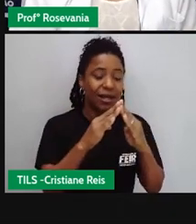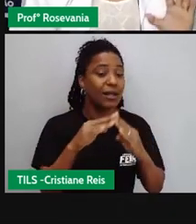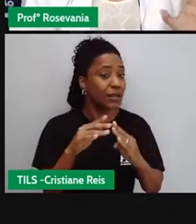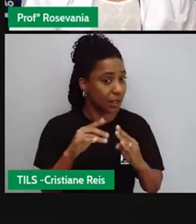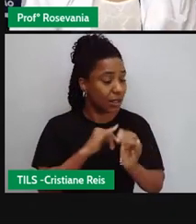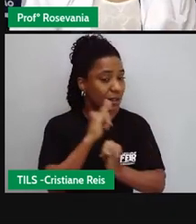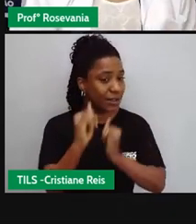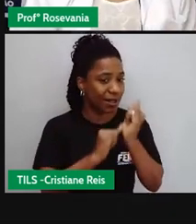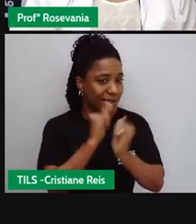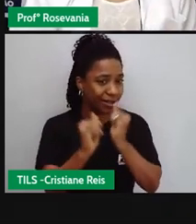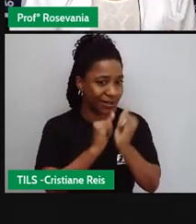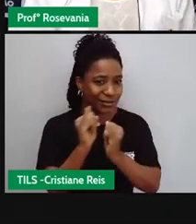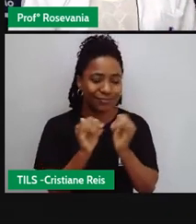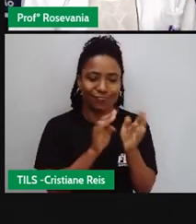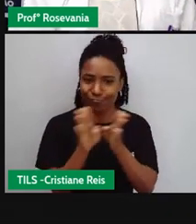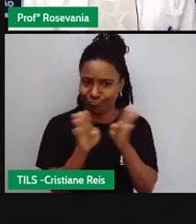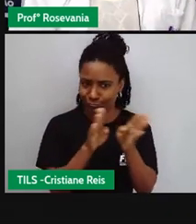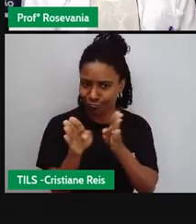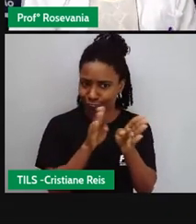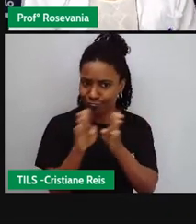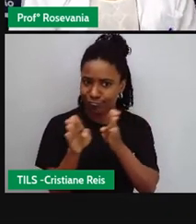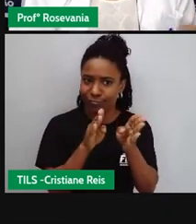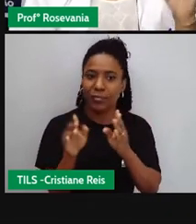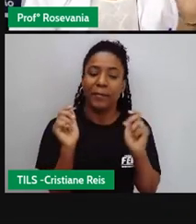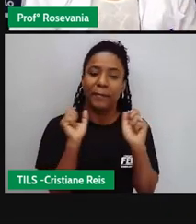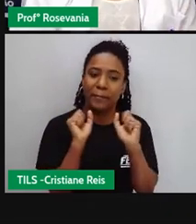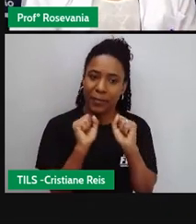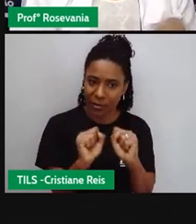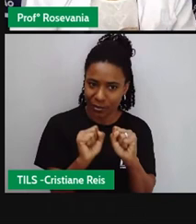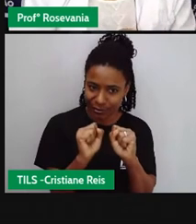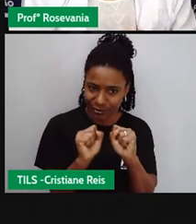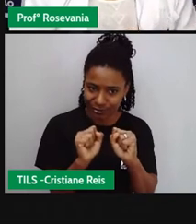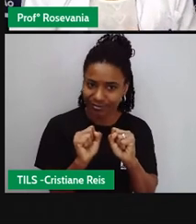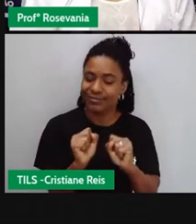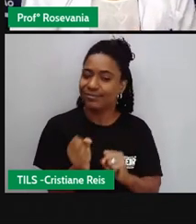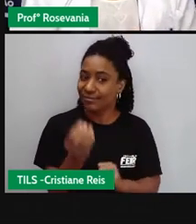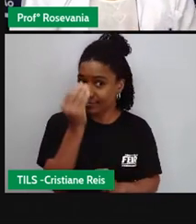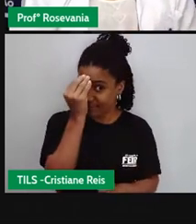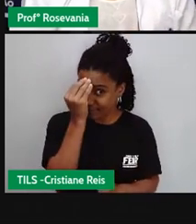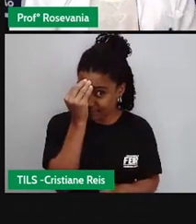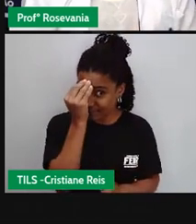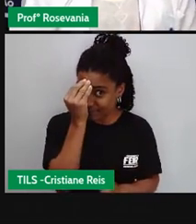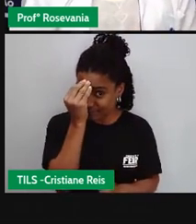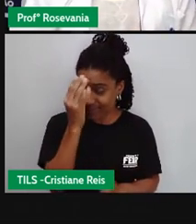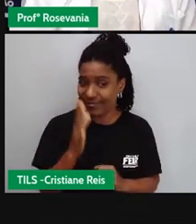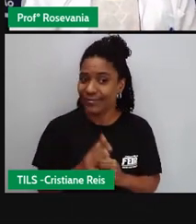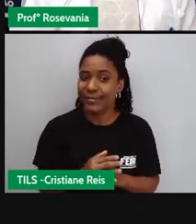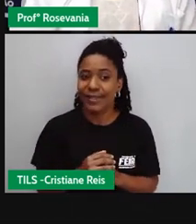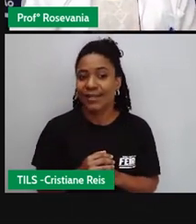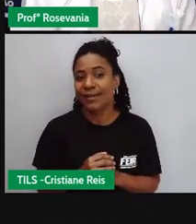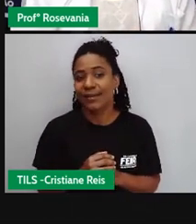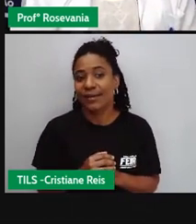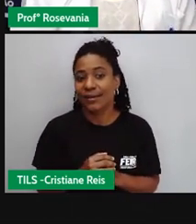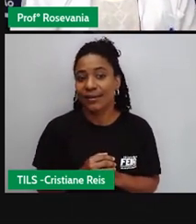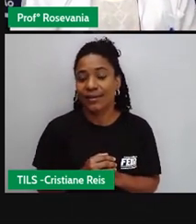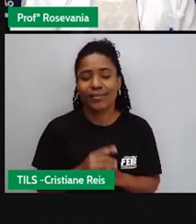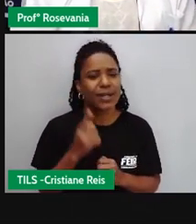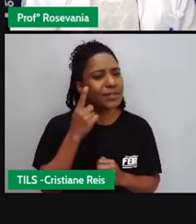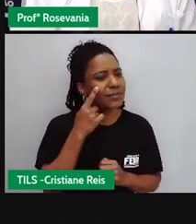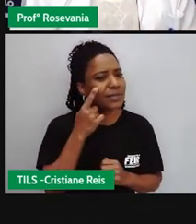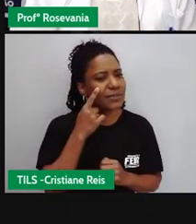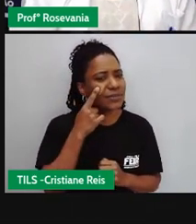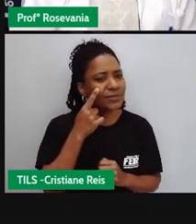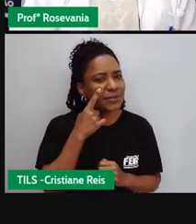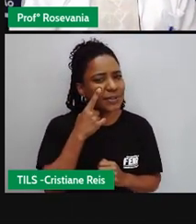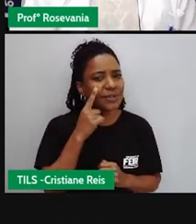bom essa é uma informação guardem ela embora adiantar quando a gente analisa por